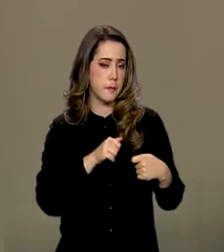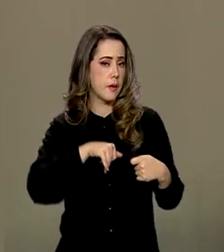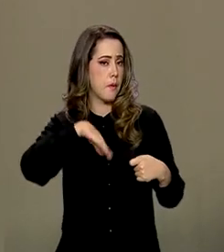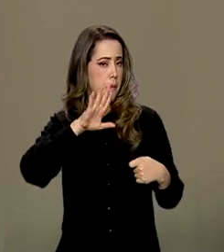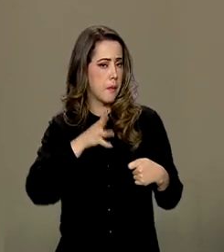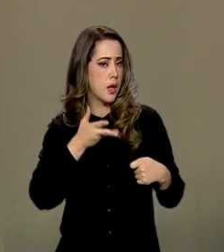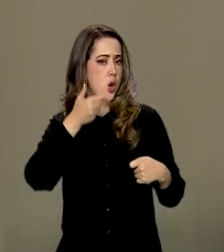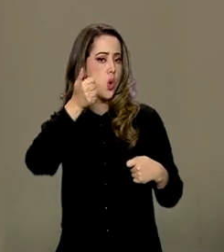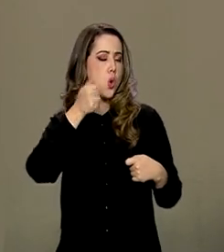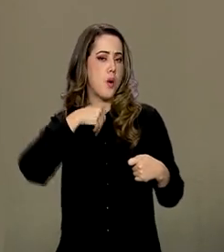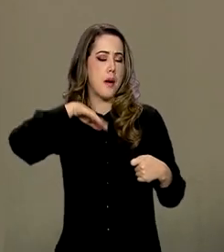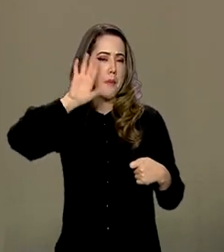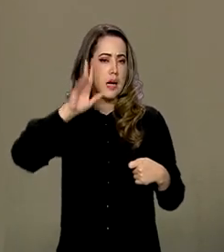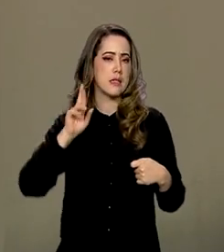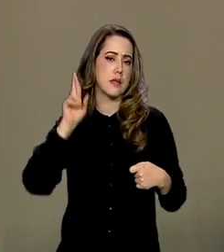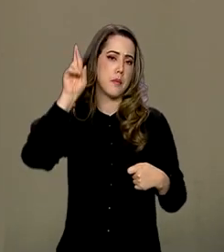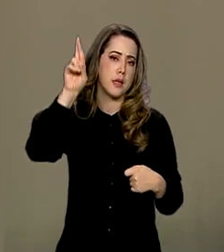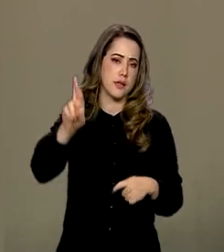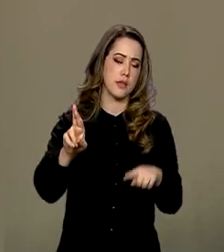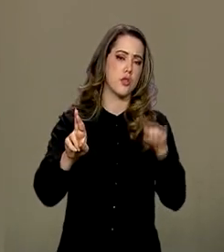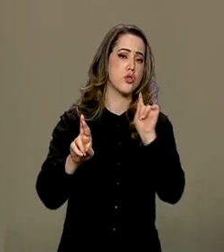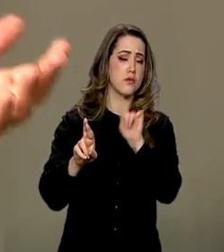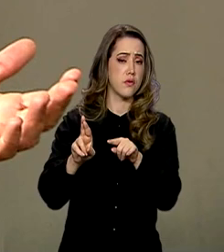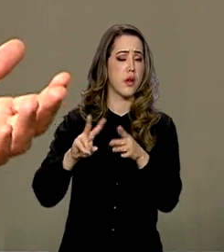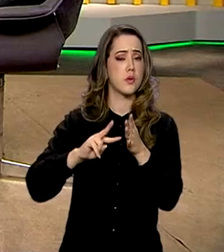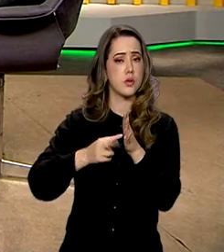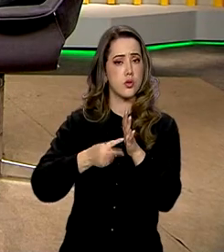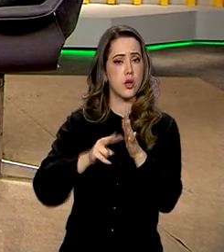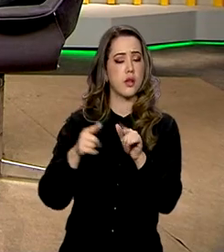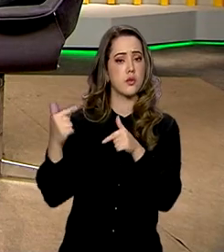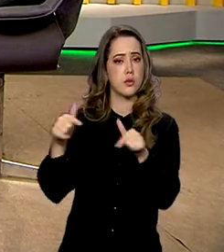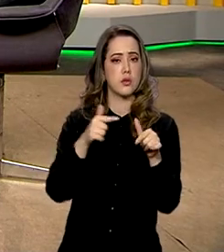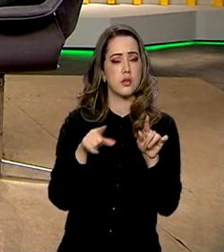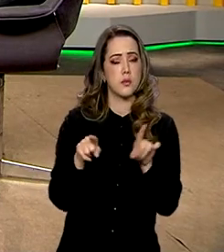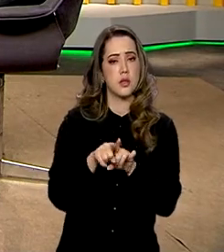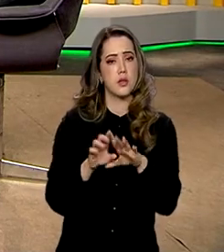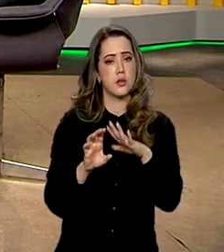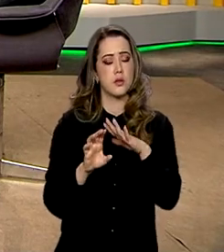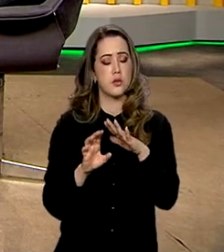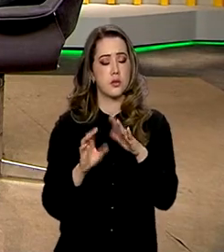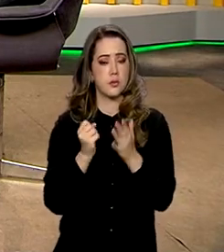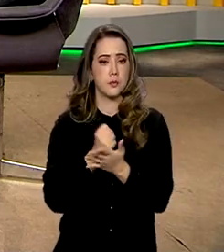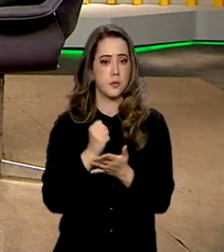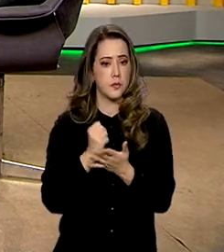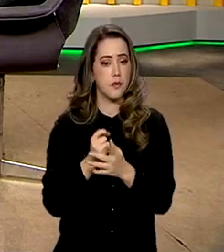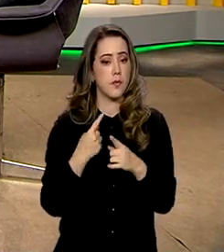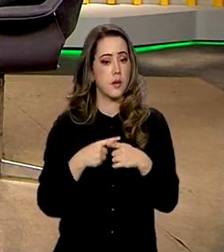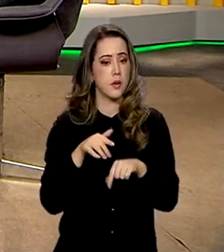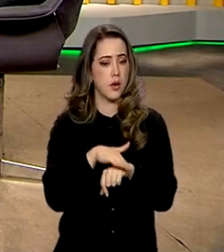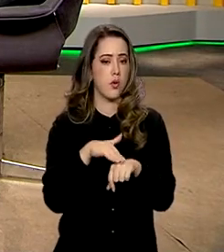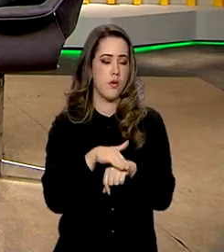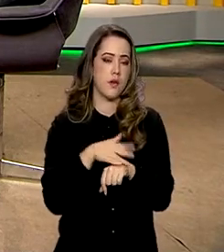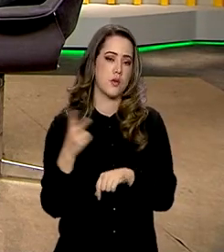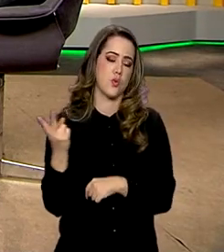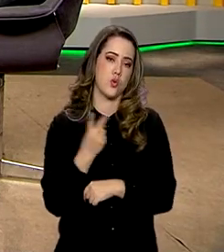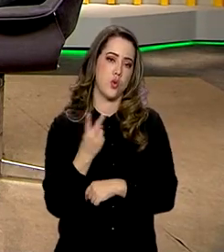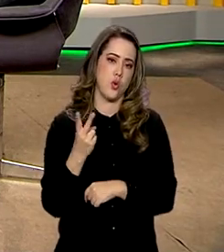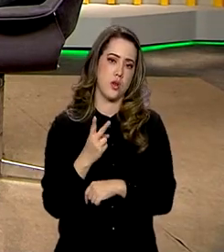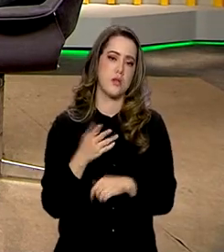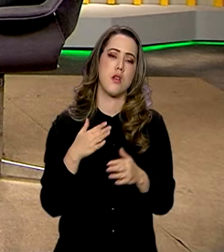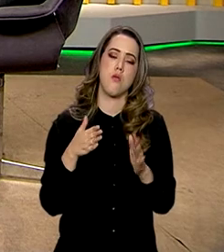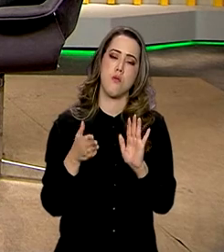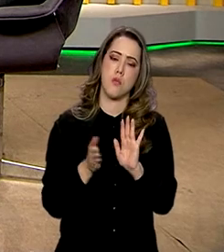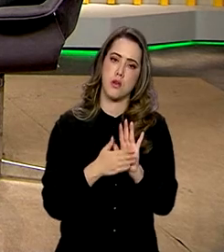melhor é quanto mais representativo for o sindicato de trabalhadores e de empregadores. Porque é uma conversa bilateral, é processo de